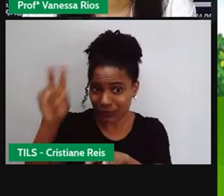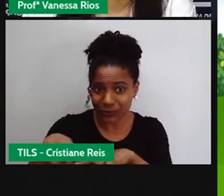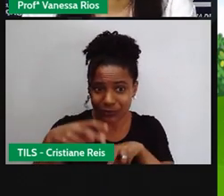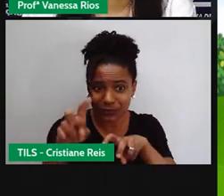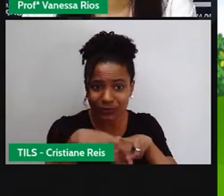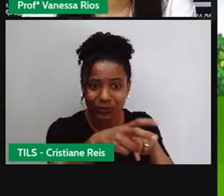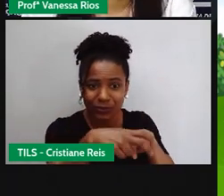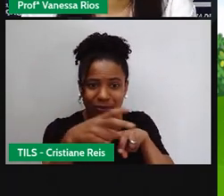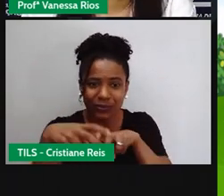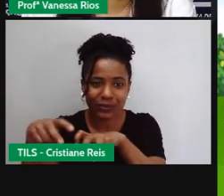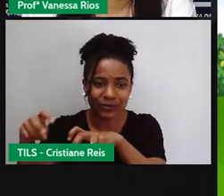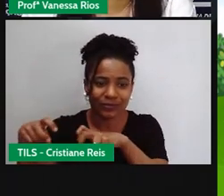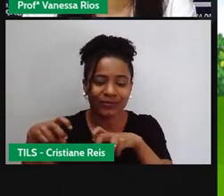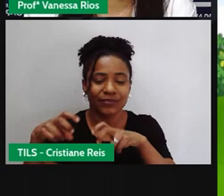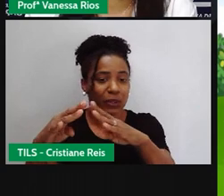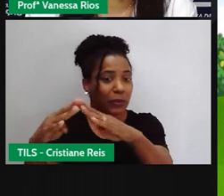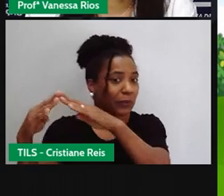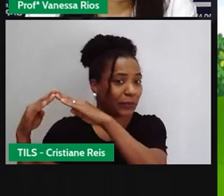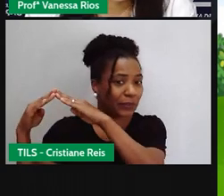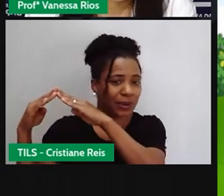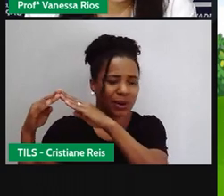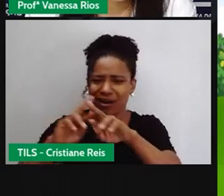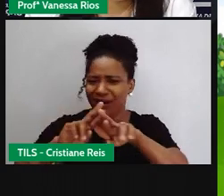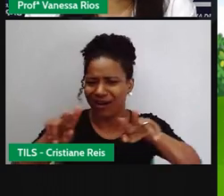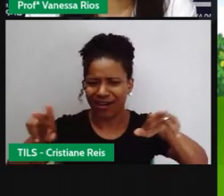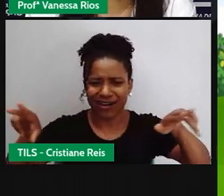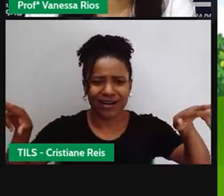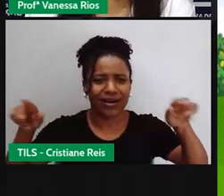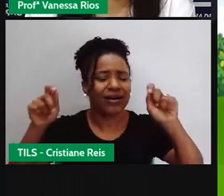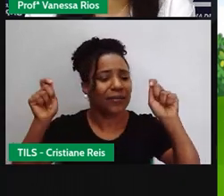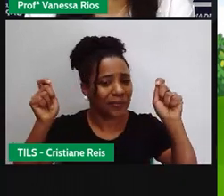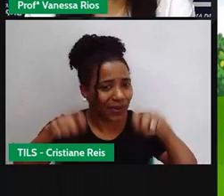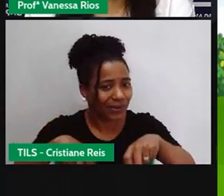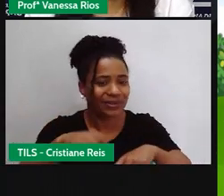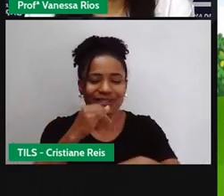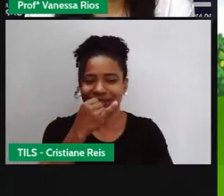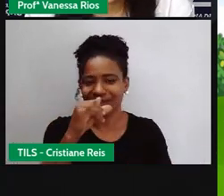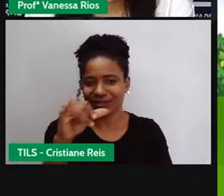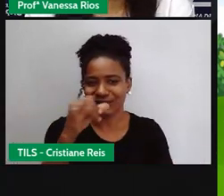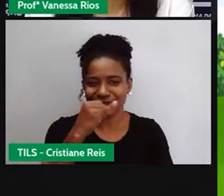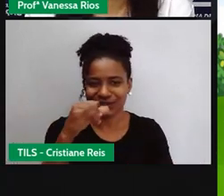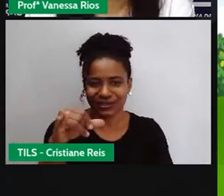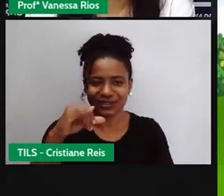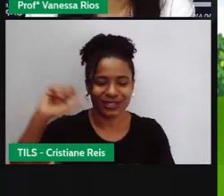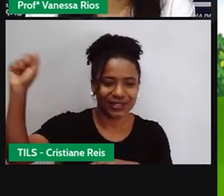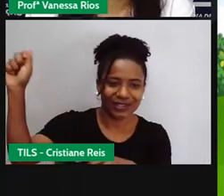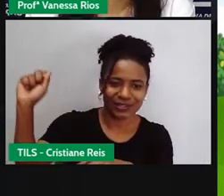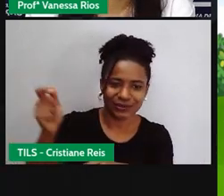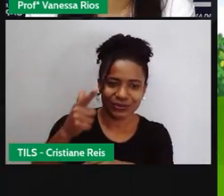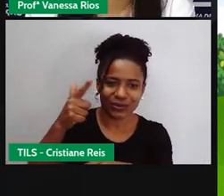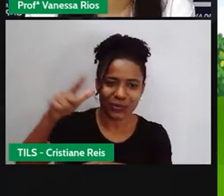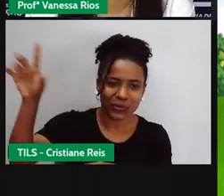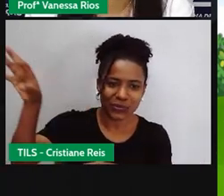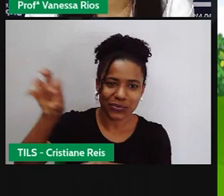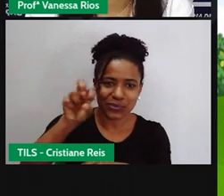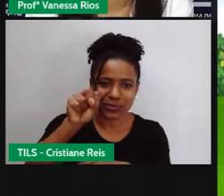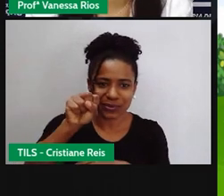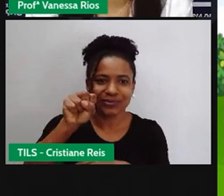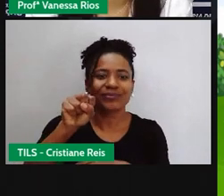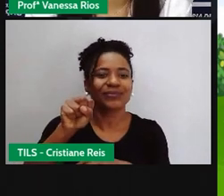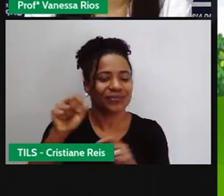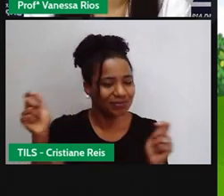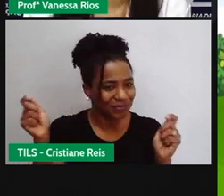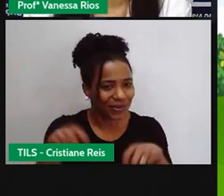lugares, outros locais onde a energia elétrica é necessária e aí se faz a utilização dessa